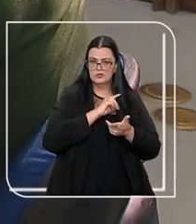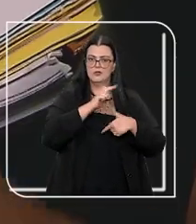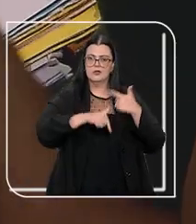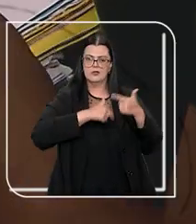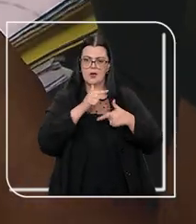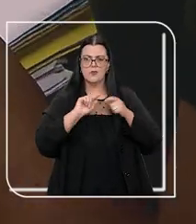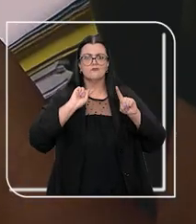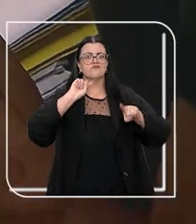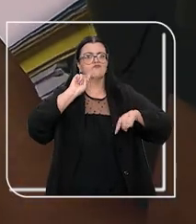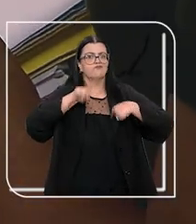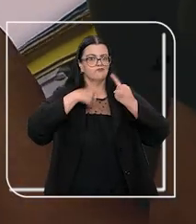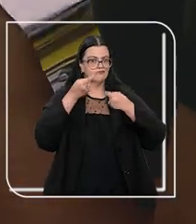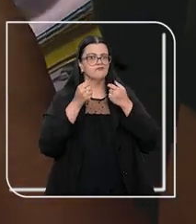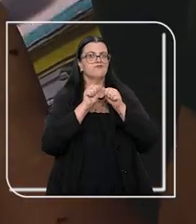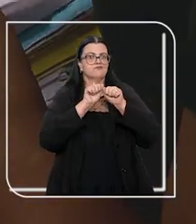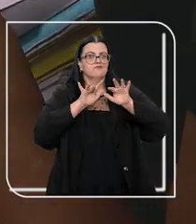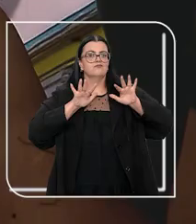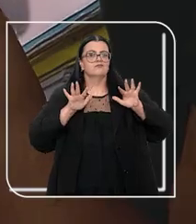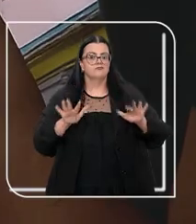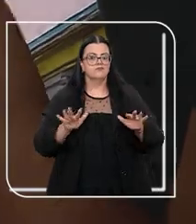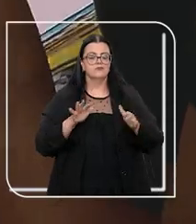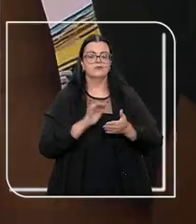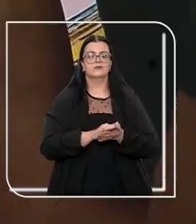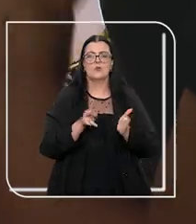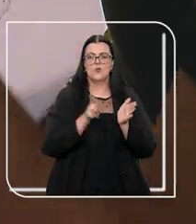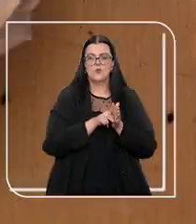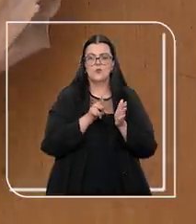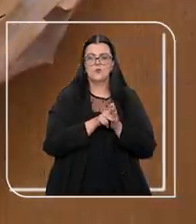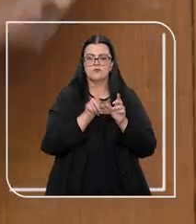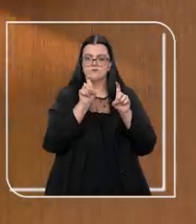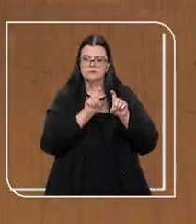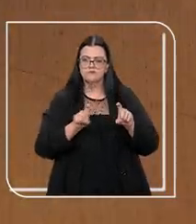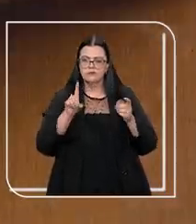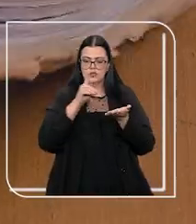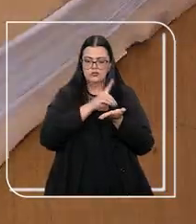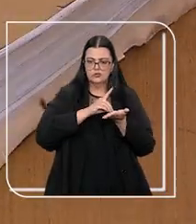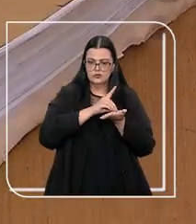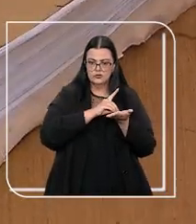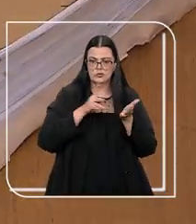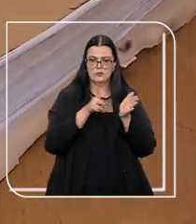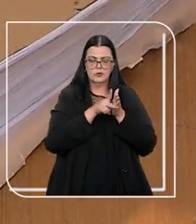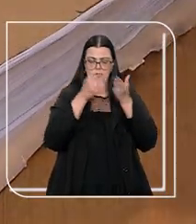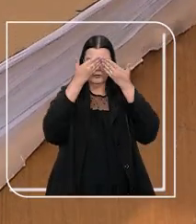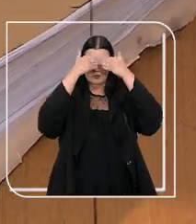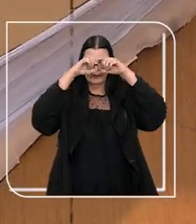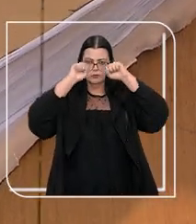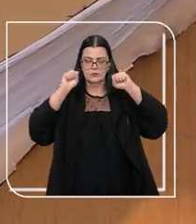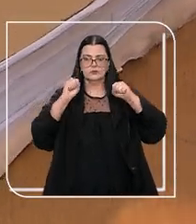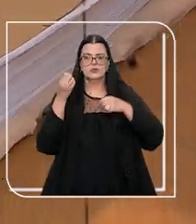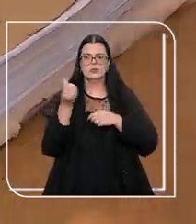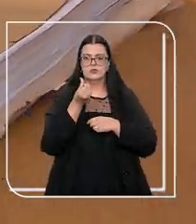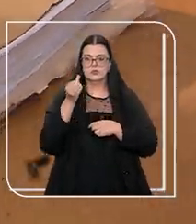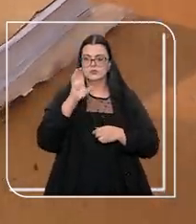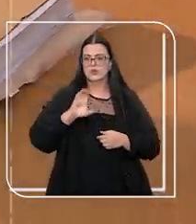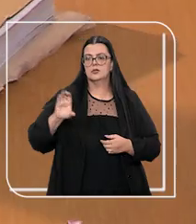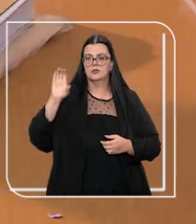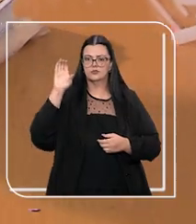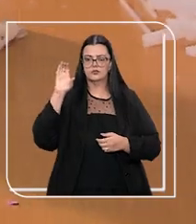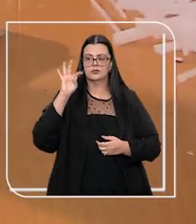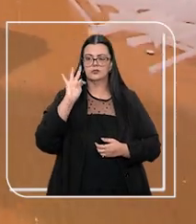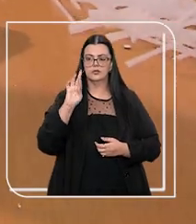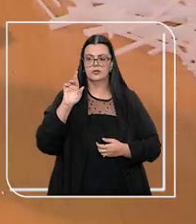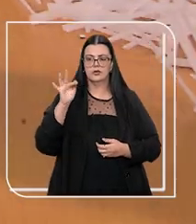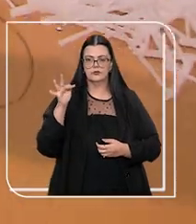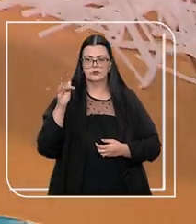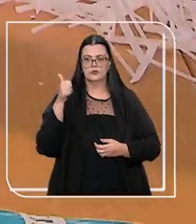de sucesso que foi ampliado com a virtualização dos processos do novo Tribunal Regional Federal da Sexta Região, do